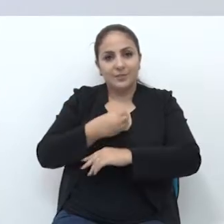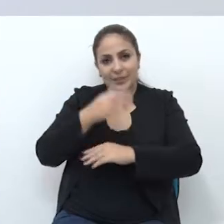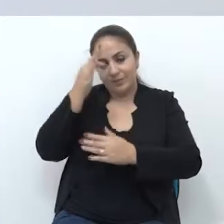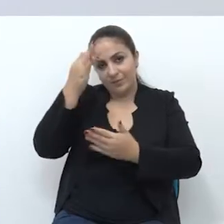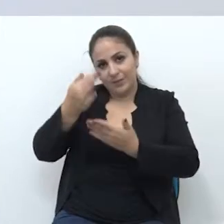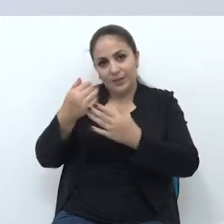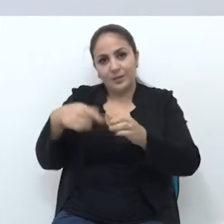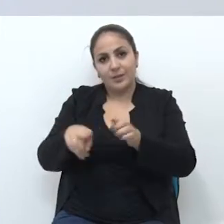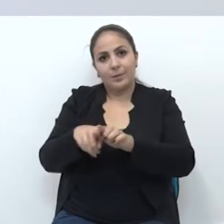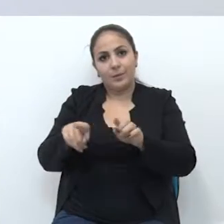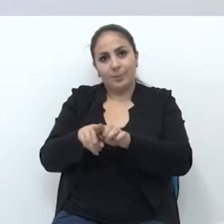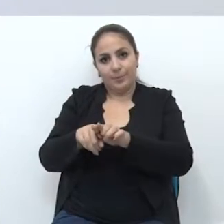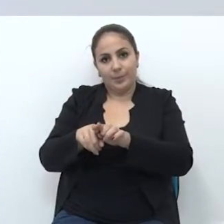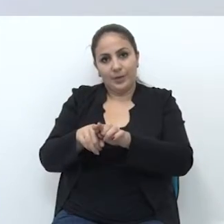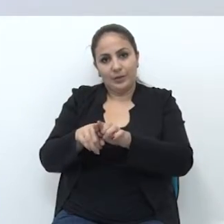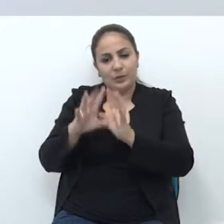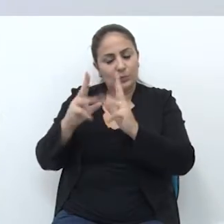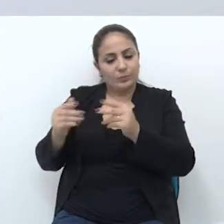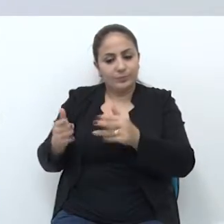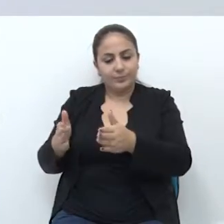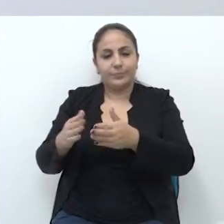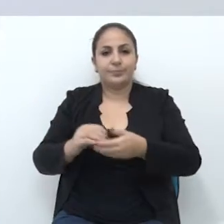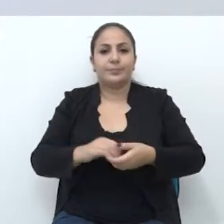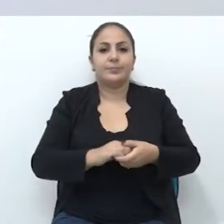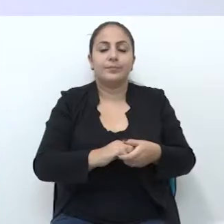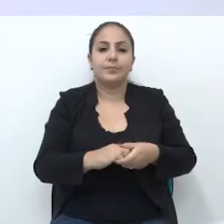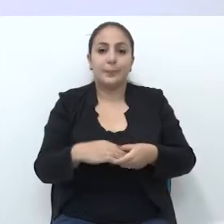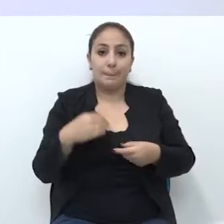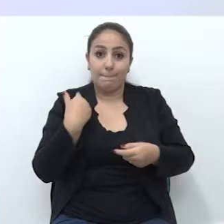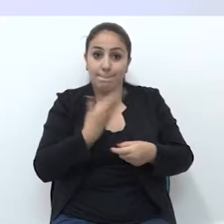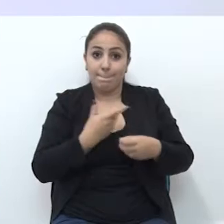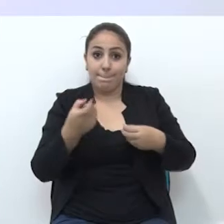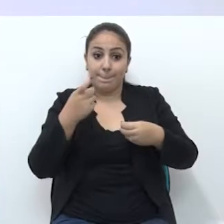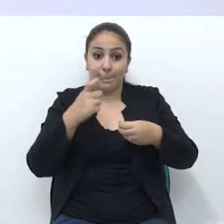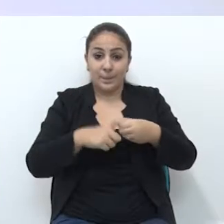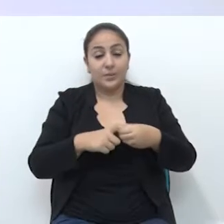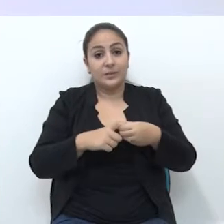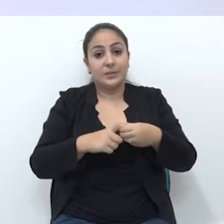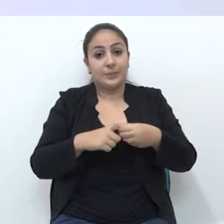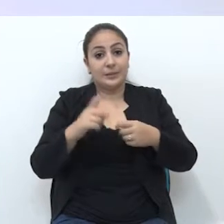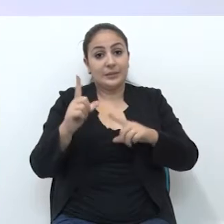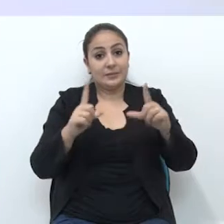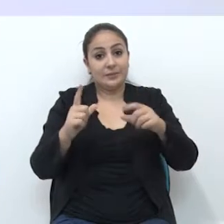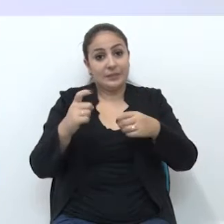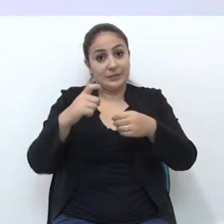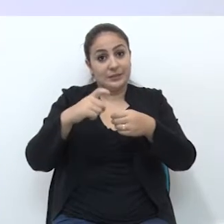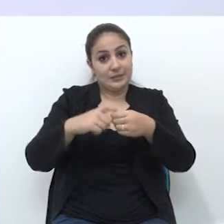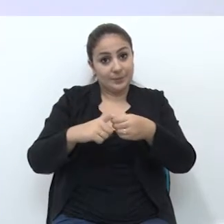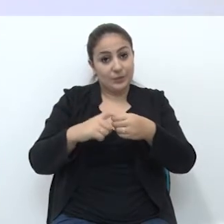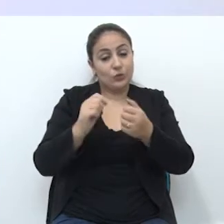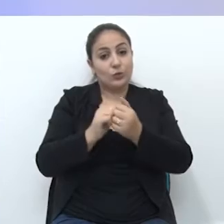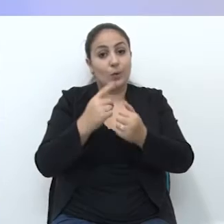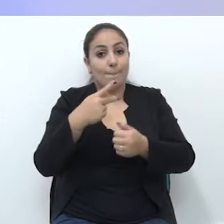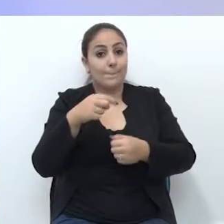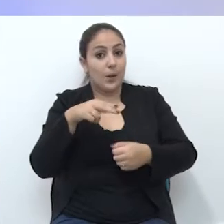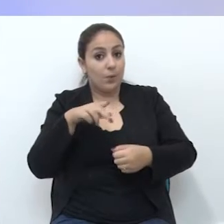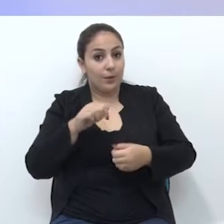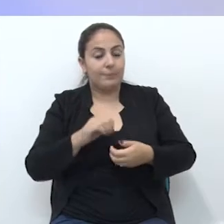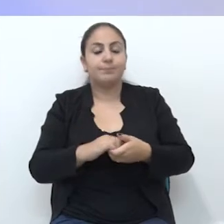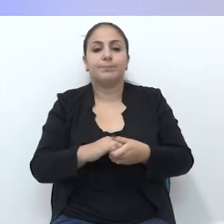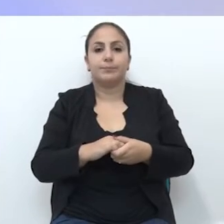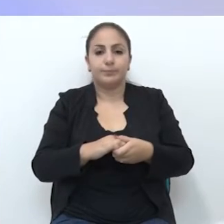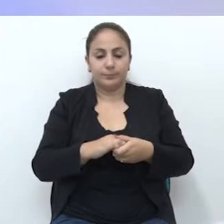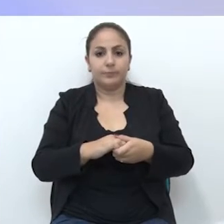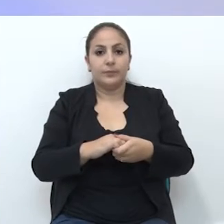e no seguimento do Cristo ressuscitado. E nós voltamos ao estúdio do Jornal da Câmara com você, Paula. E